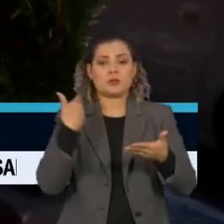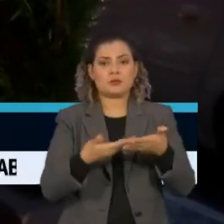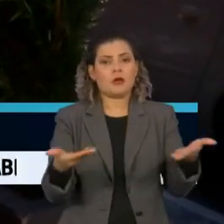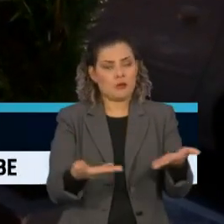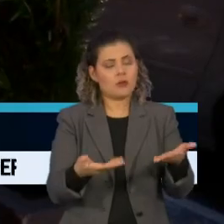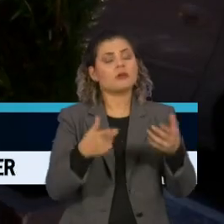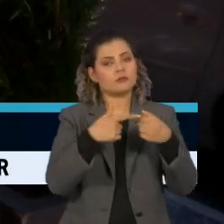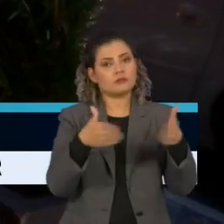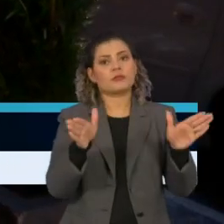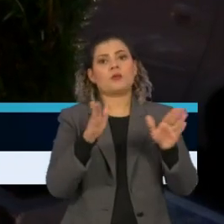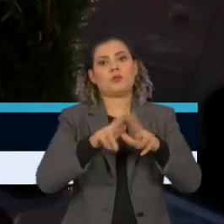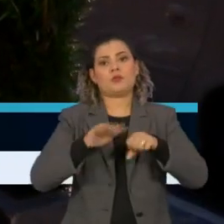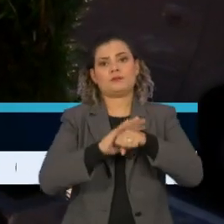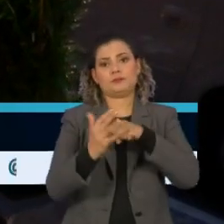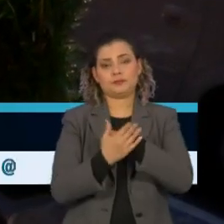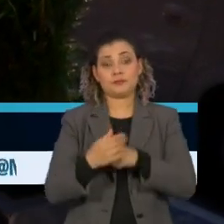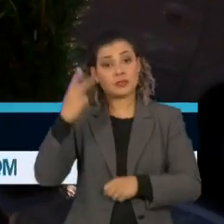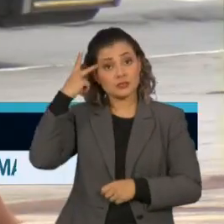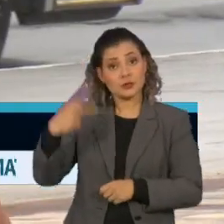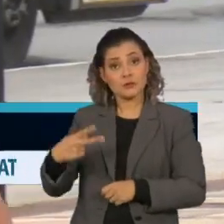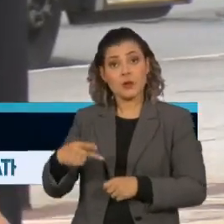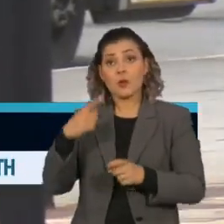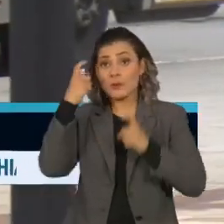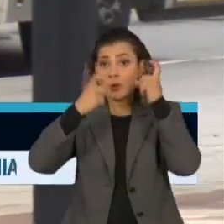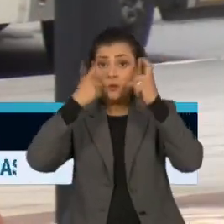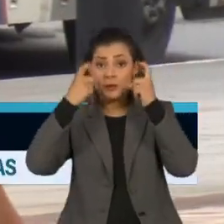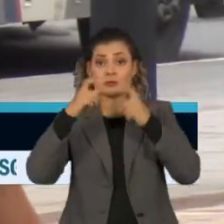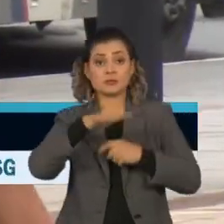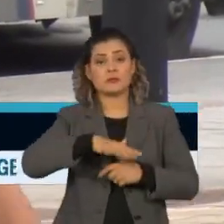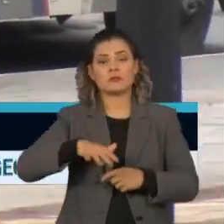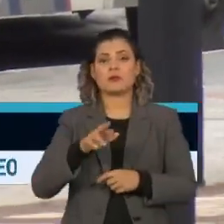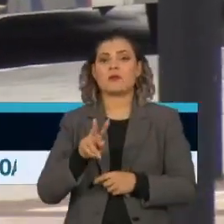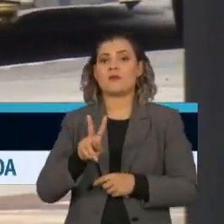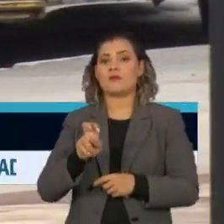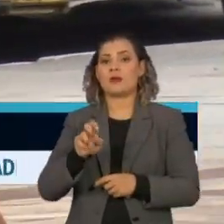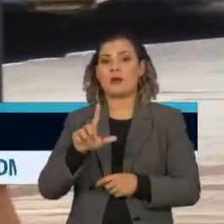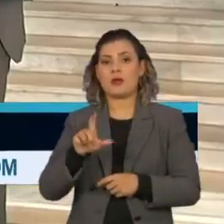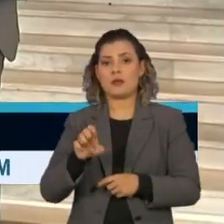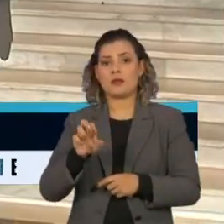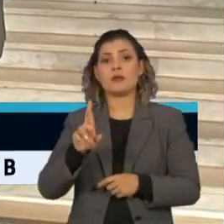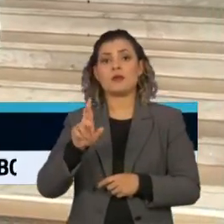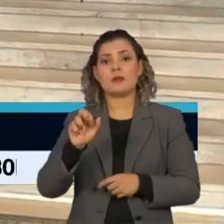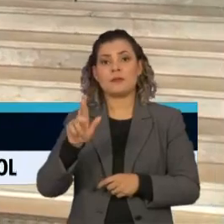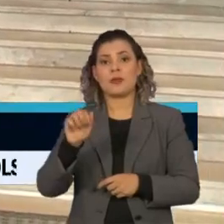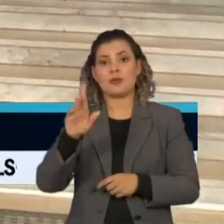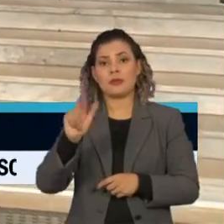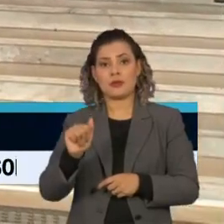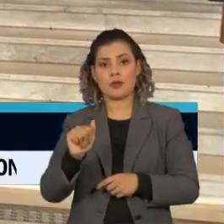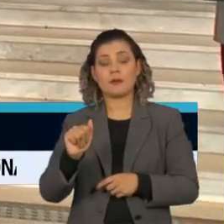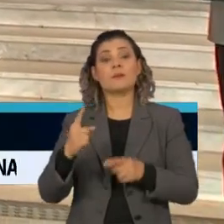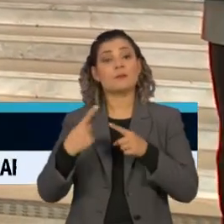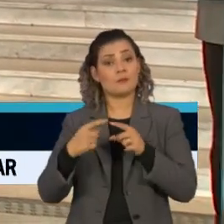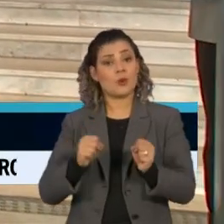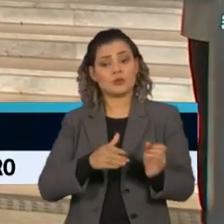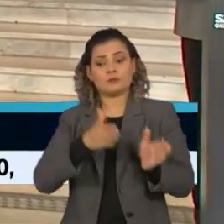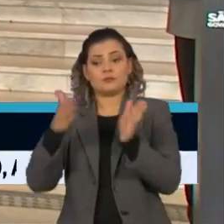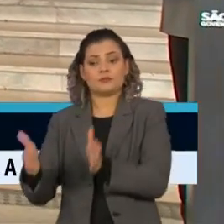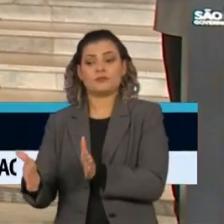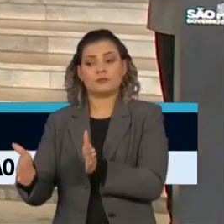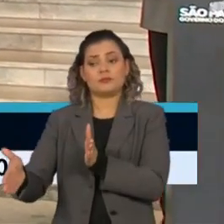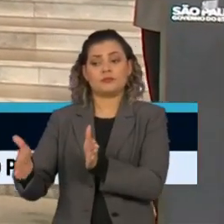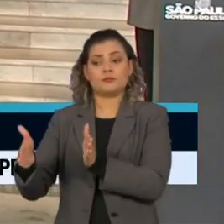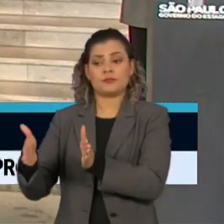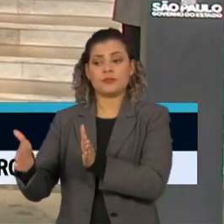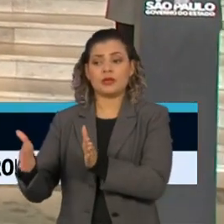Paulo, a principal preocupação das autoridades agora é com a região do Vale do Ribeira, no sul do estado, que pode voltar para a fase vermelha na